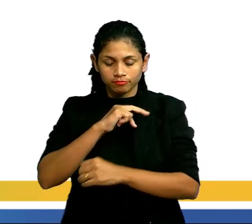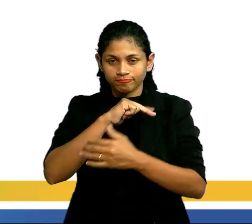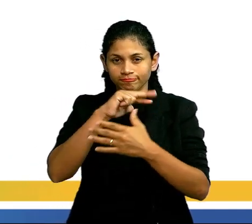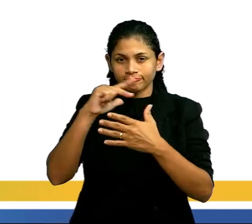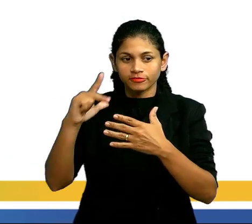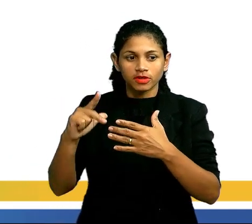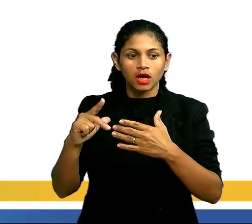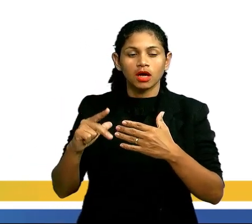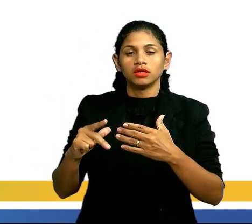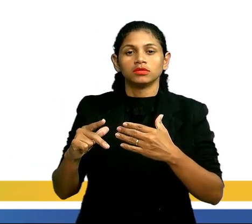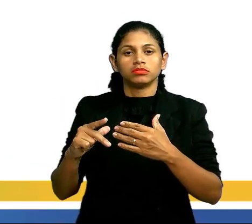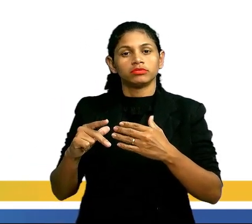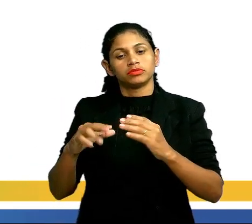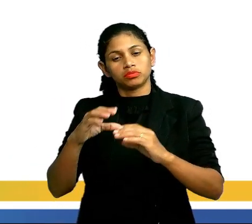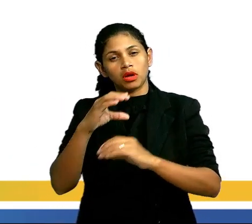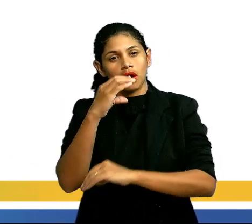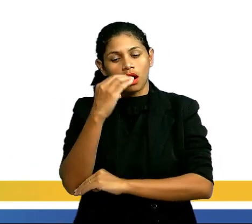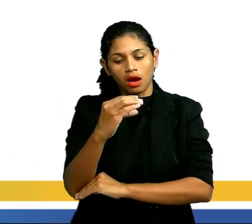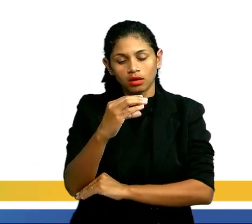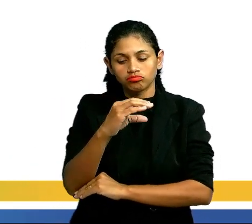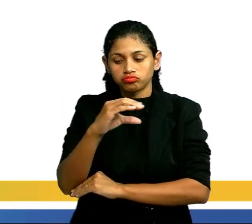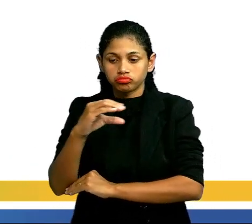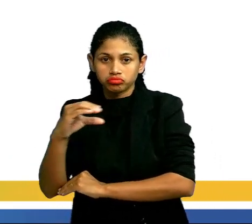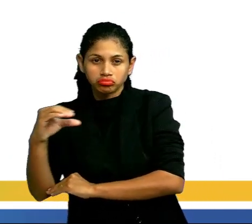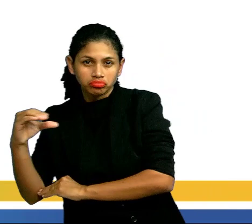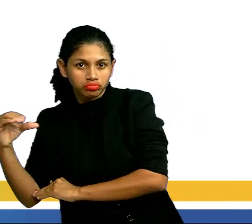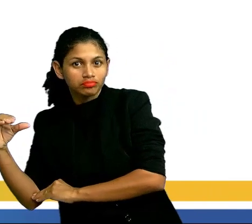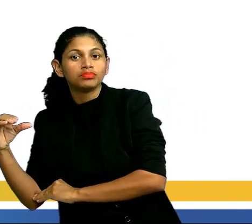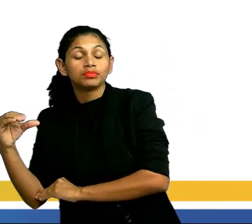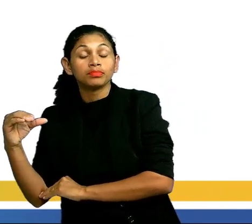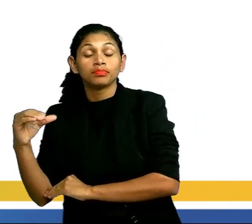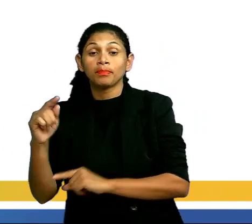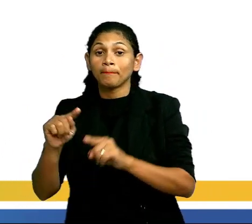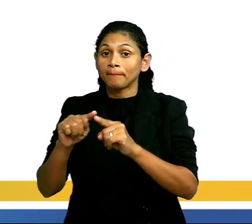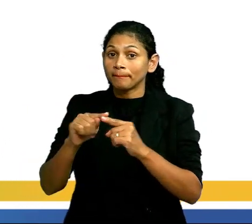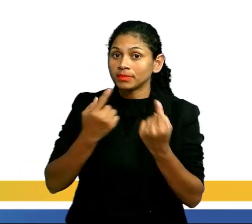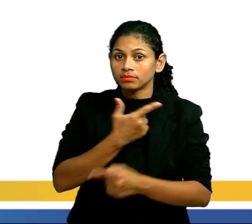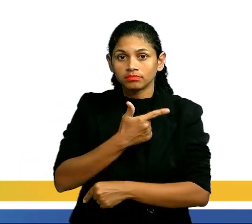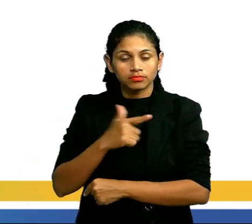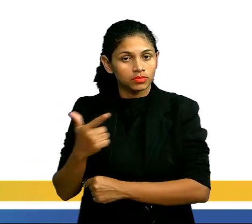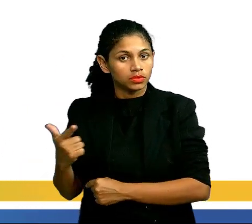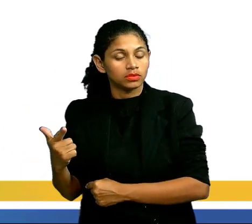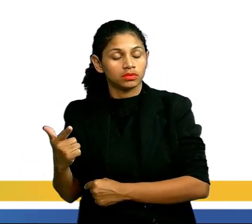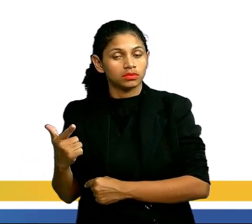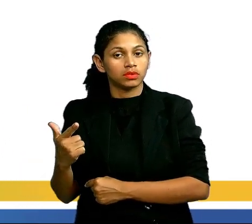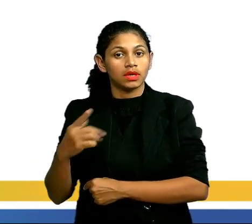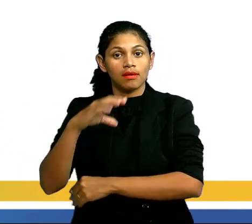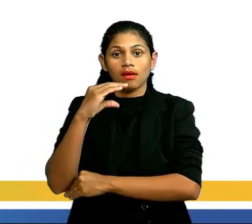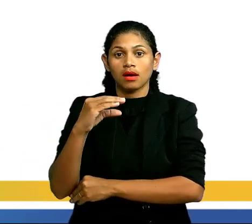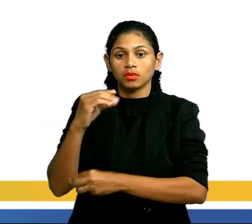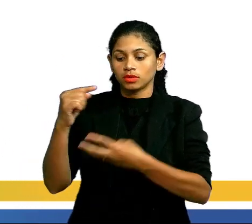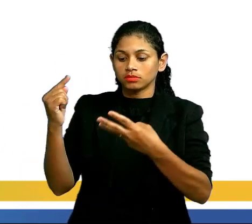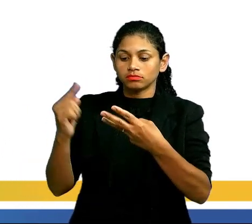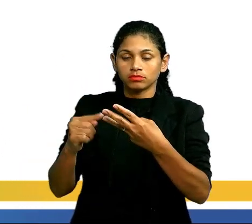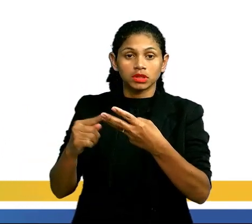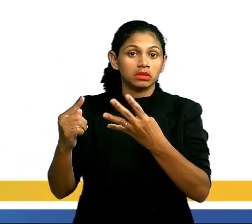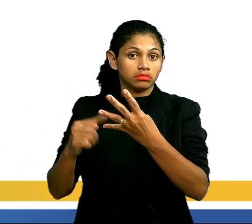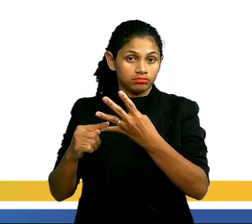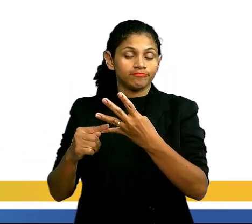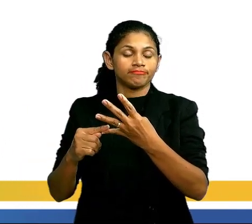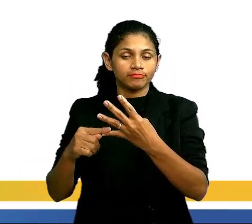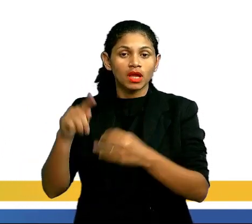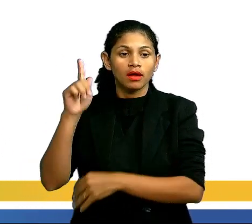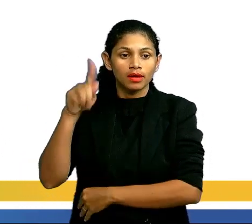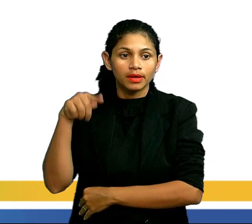carbonos primários e secundários, mas se ela não tiver a presença de carbono terciário ou carbono quaternário,